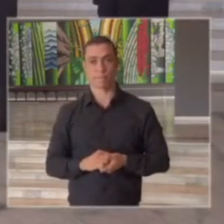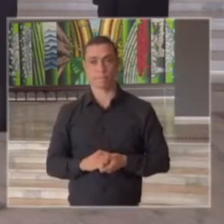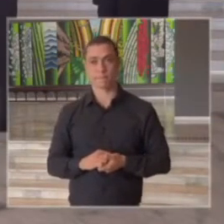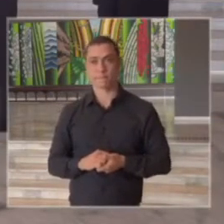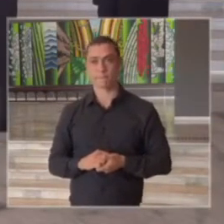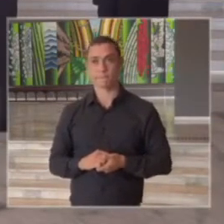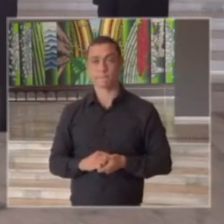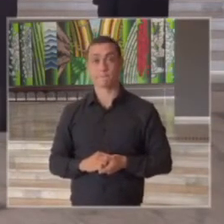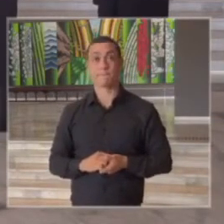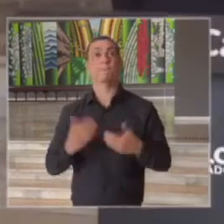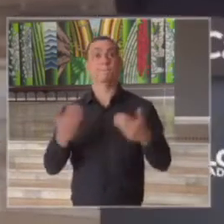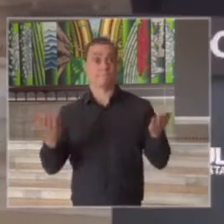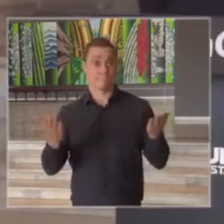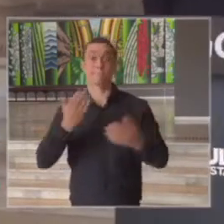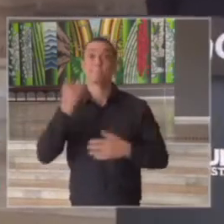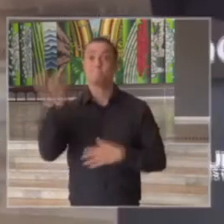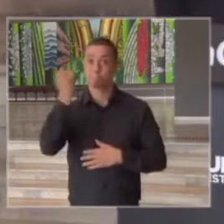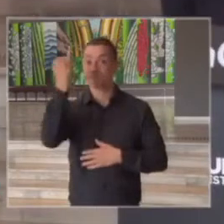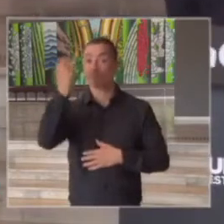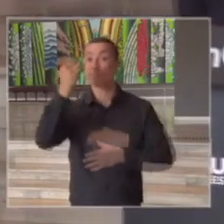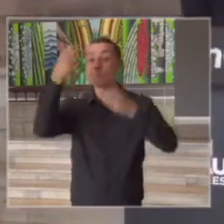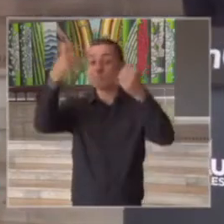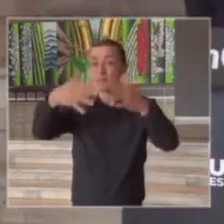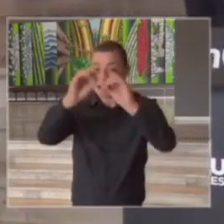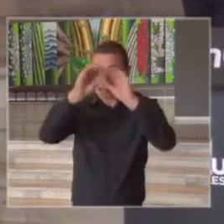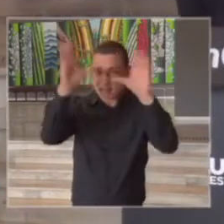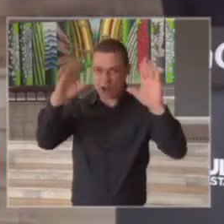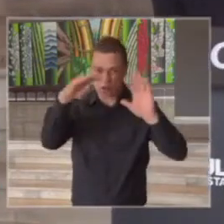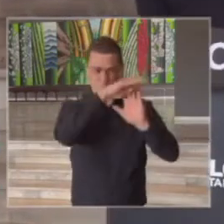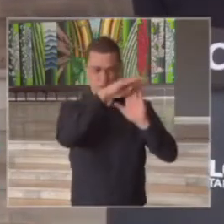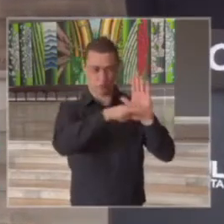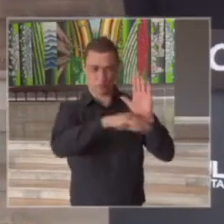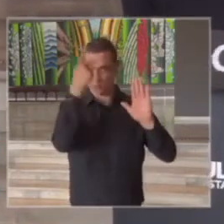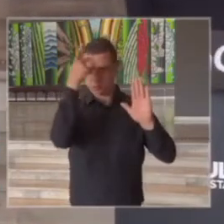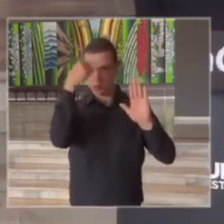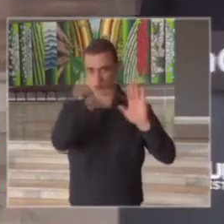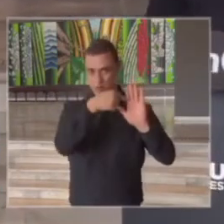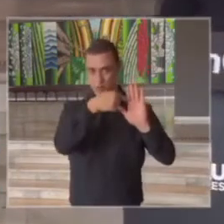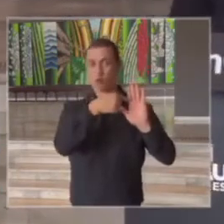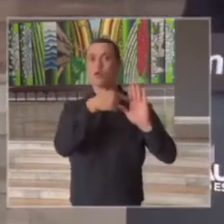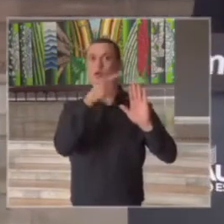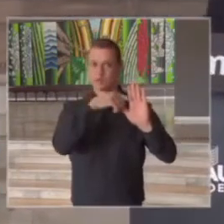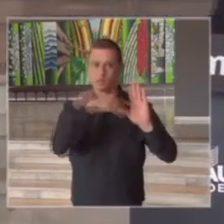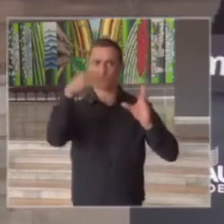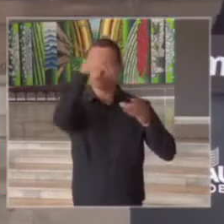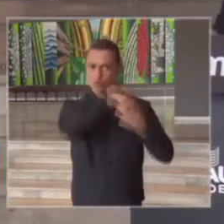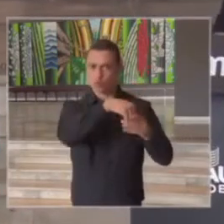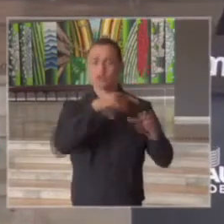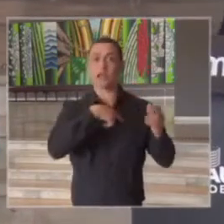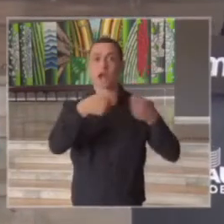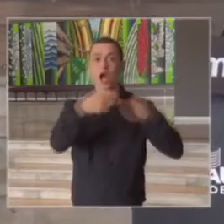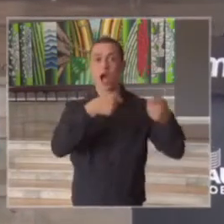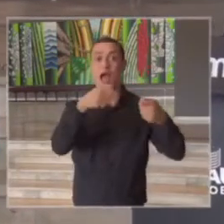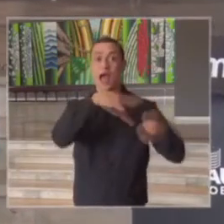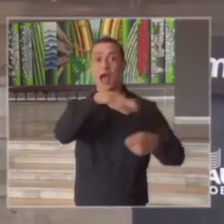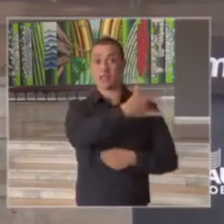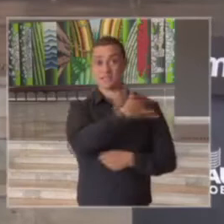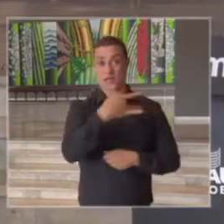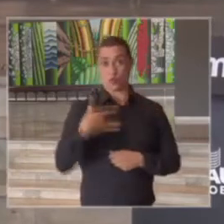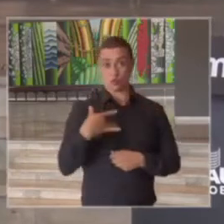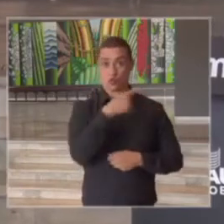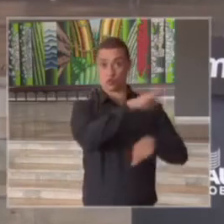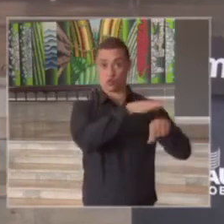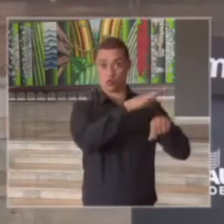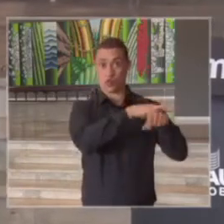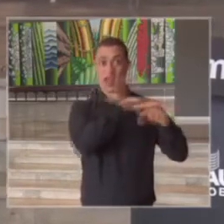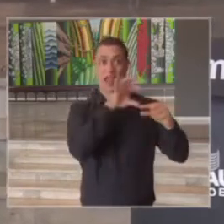é fundamental esclarecer o plano São Paulo ele é preconizado pela regulação da saúde a regulação da saúde